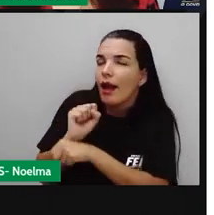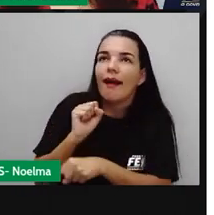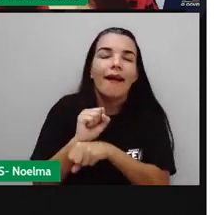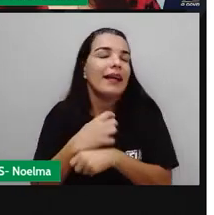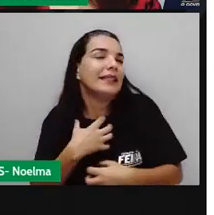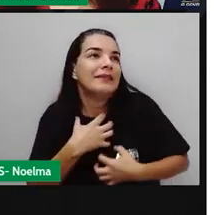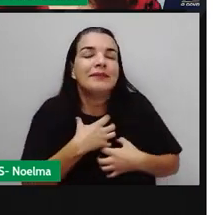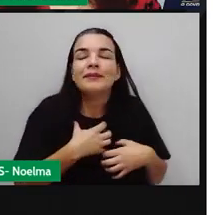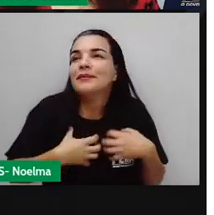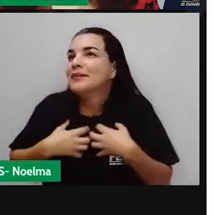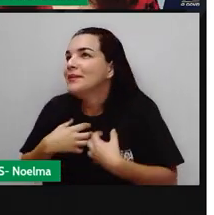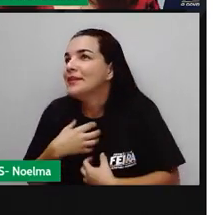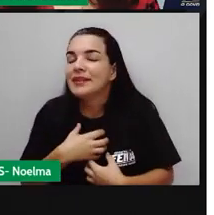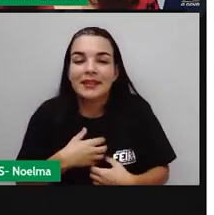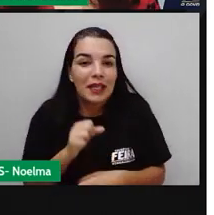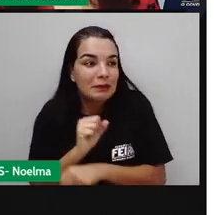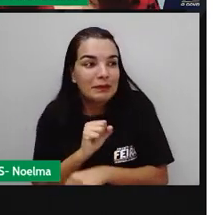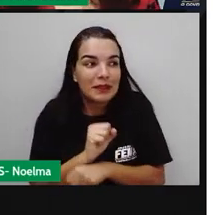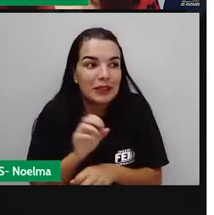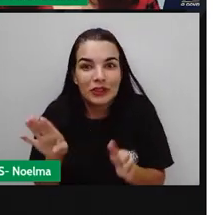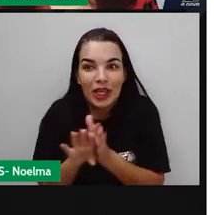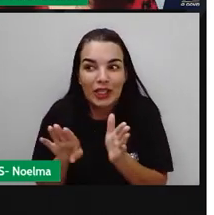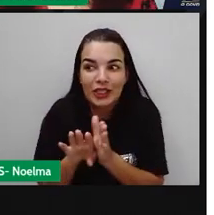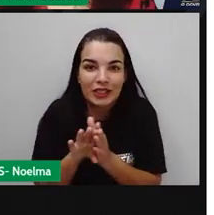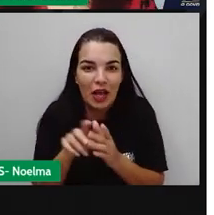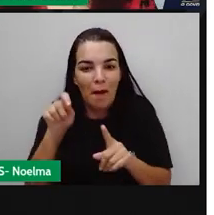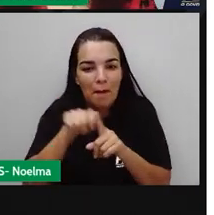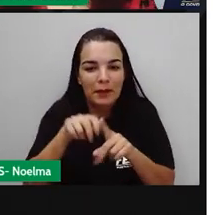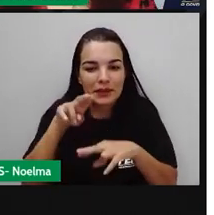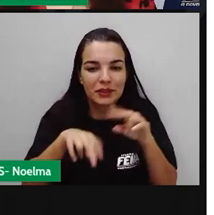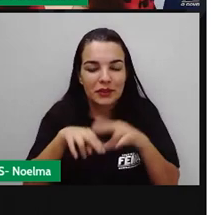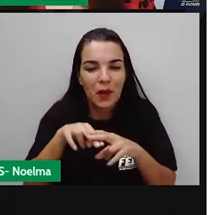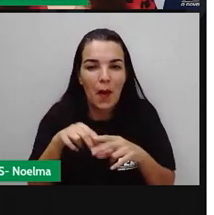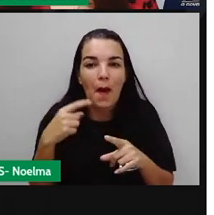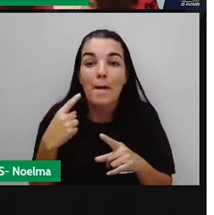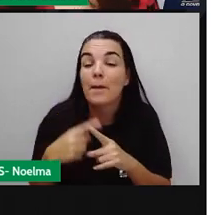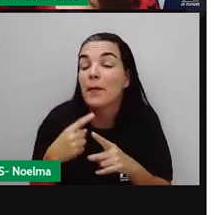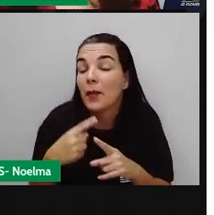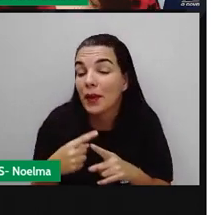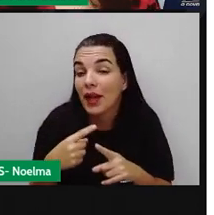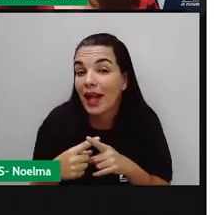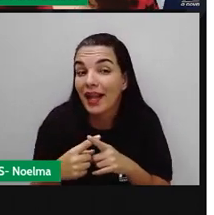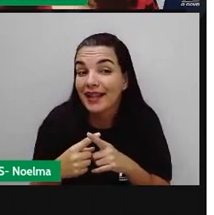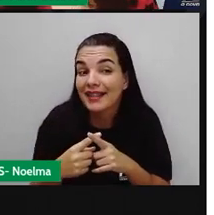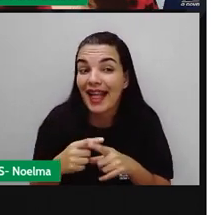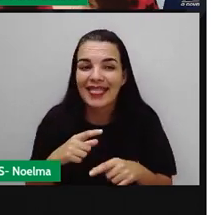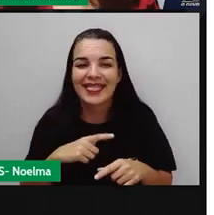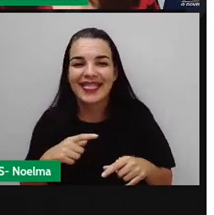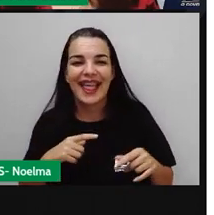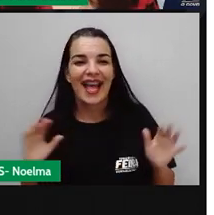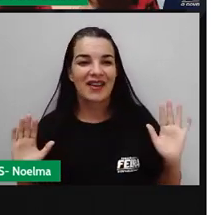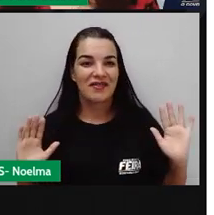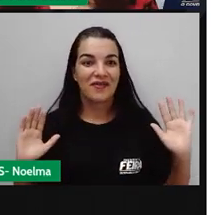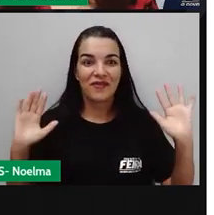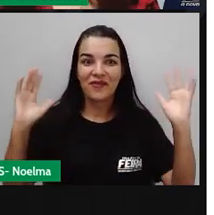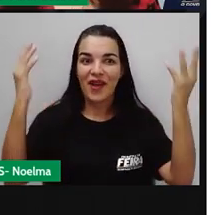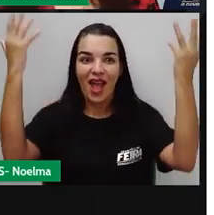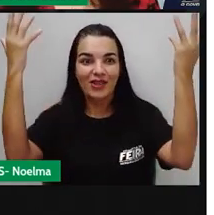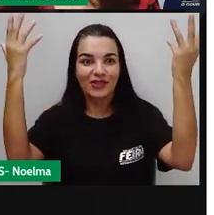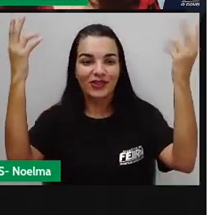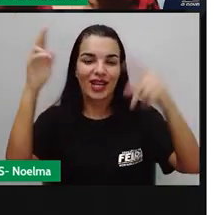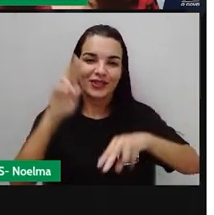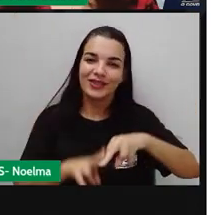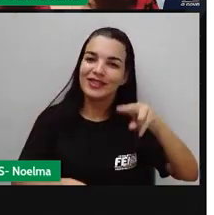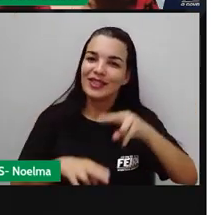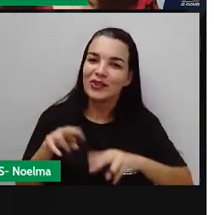São João, né? São as festas juninas, que antigamente eram chamadas de joanina, em referência a esse santo, e hoje festa